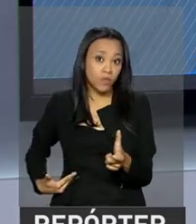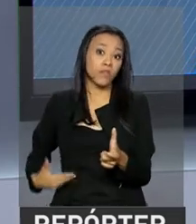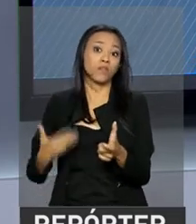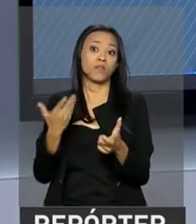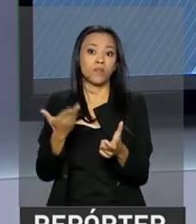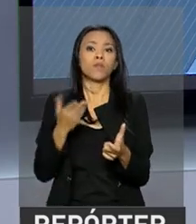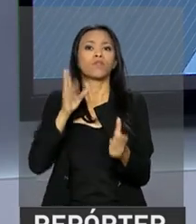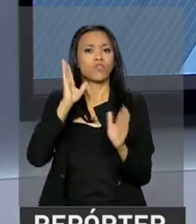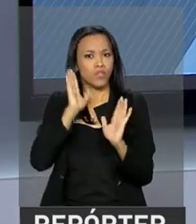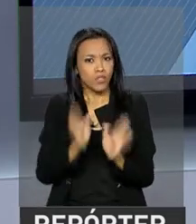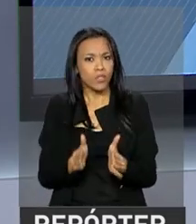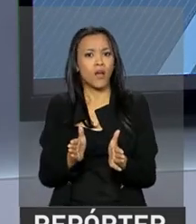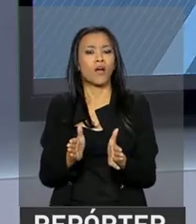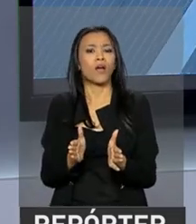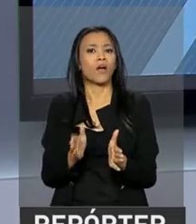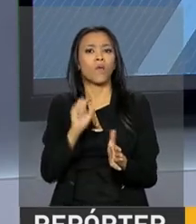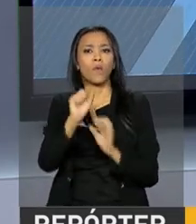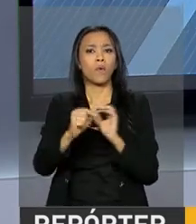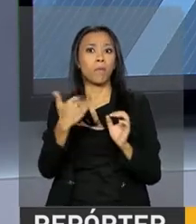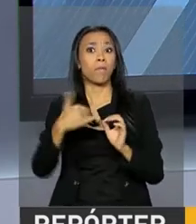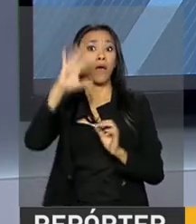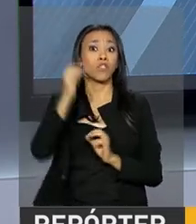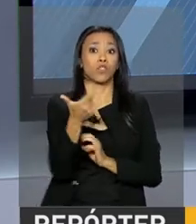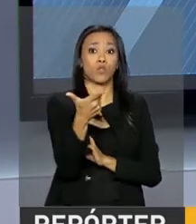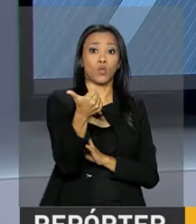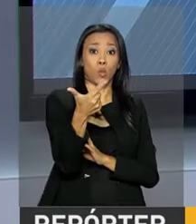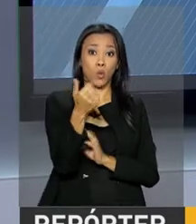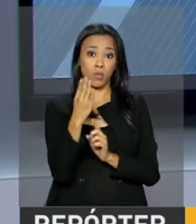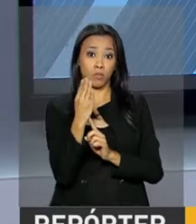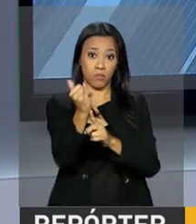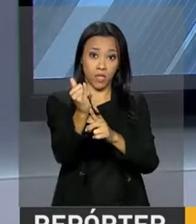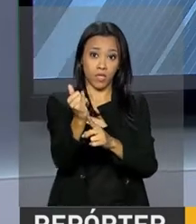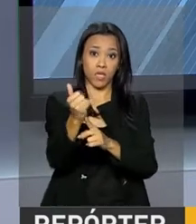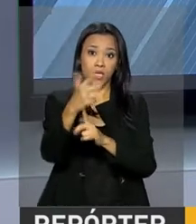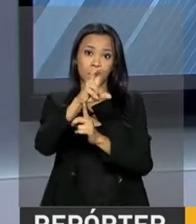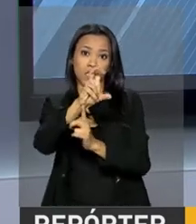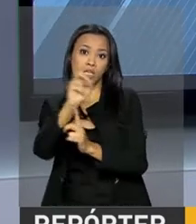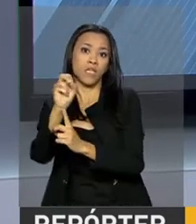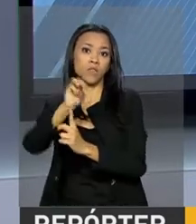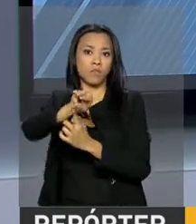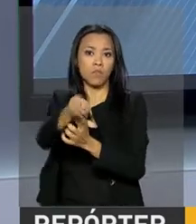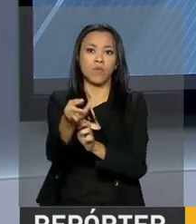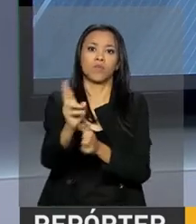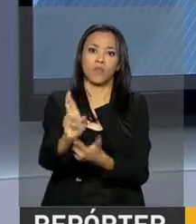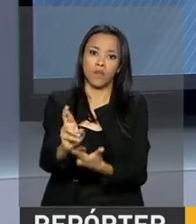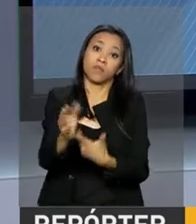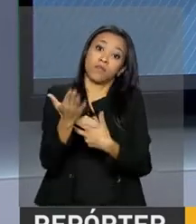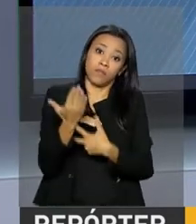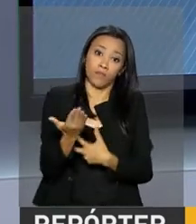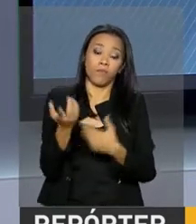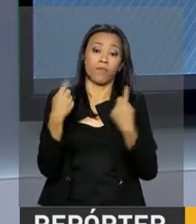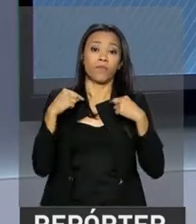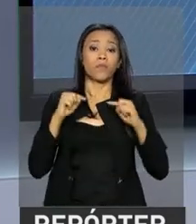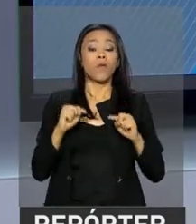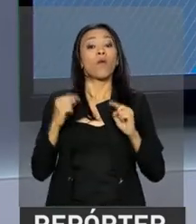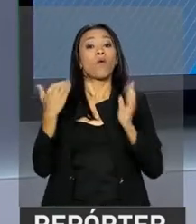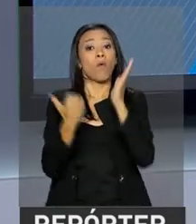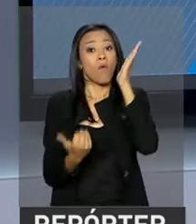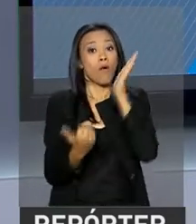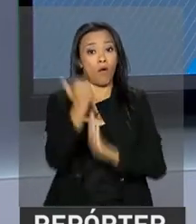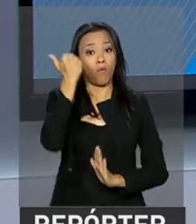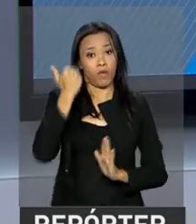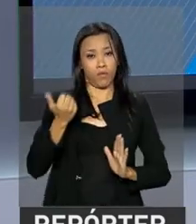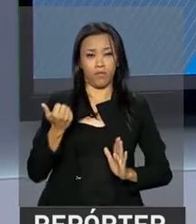primário, foi de mais de R 12,5 bilhões. No entanto, com o crescimento das